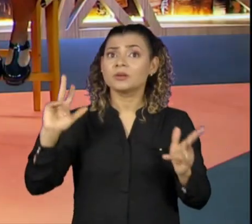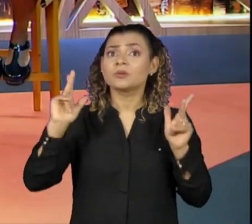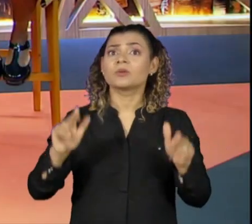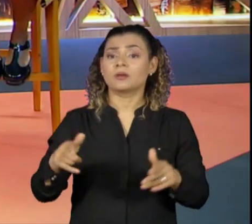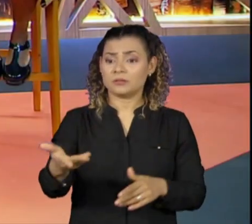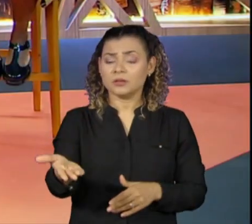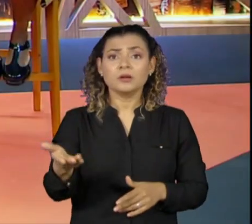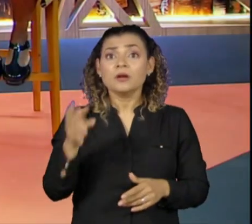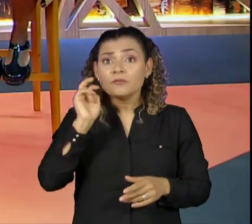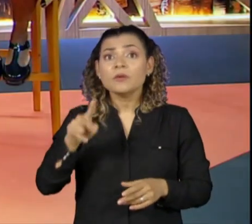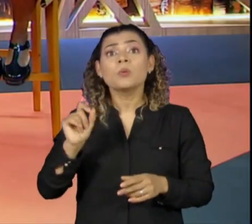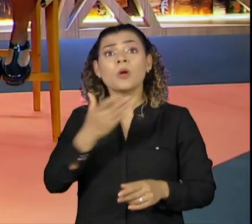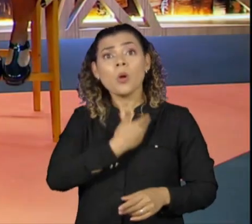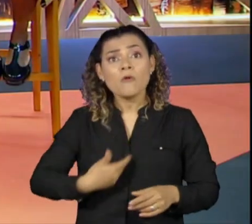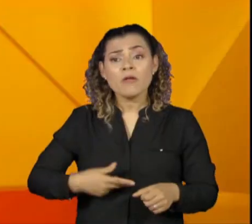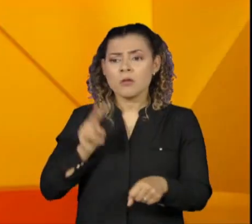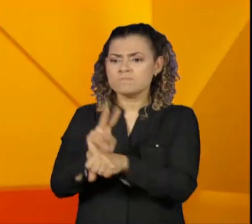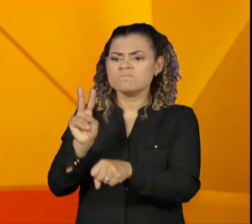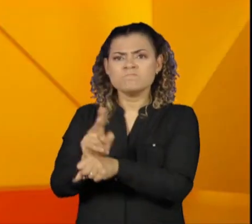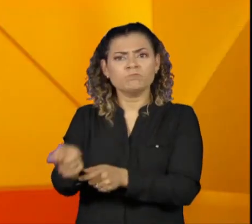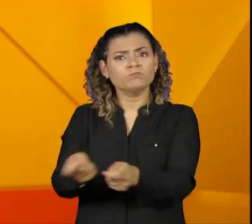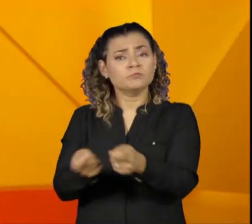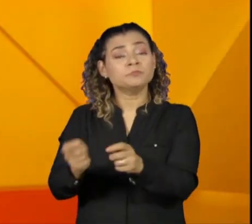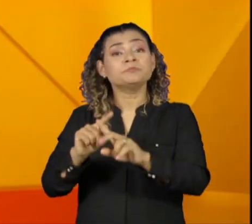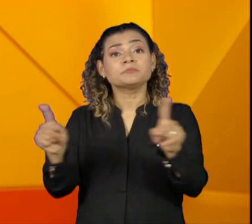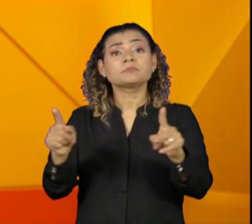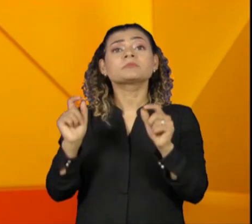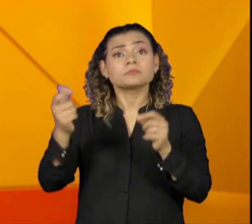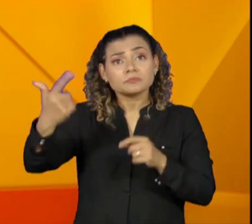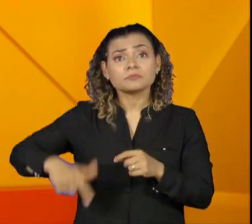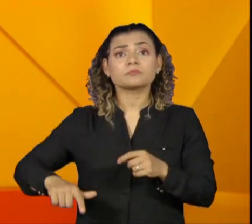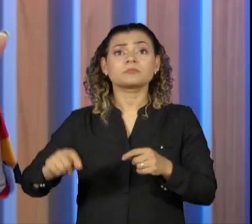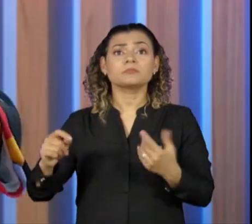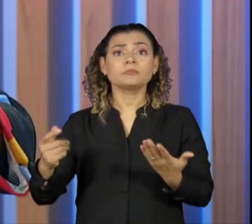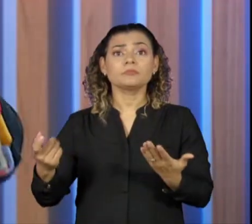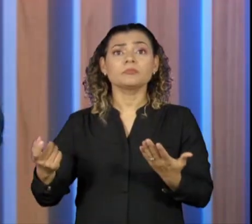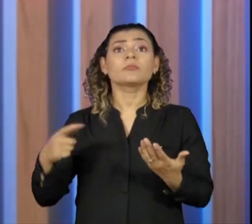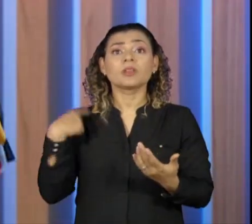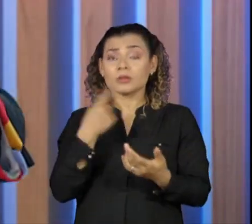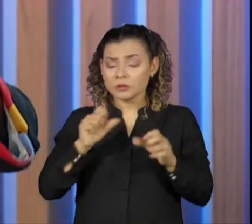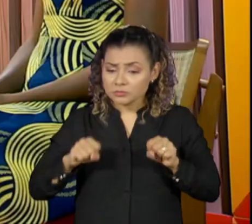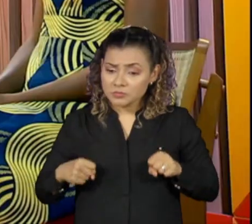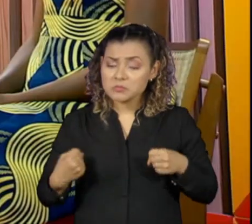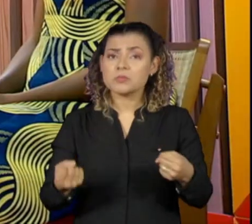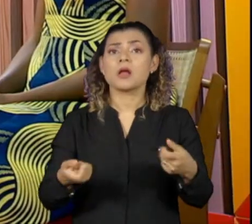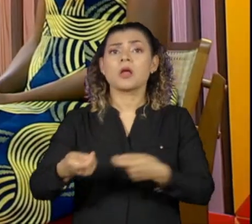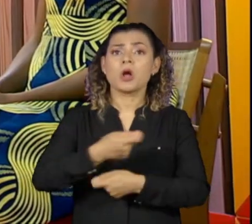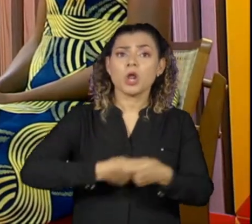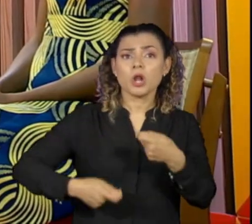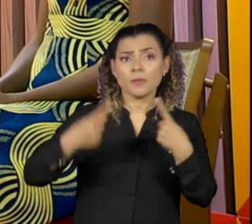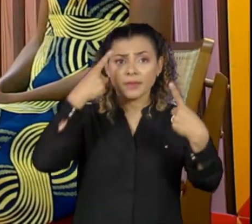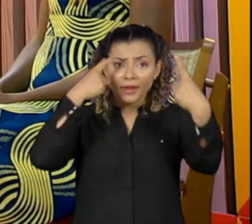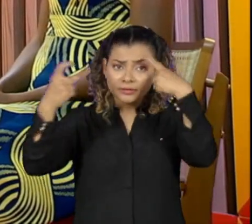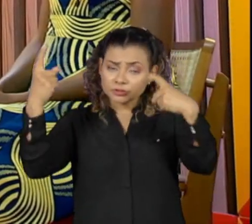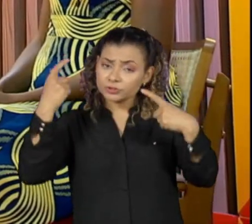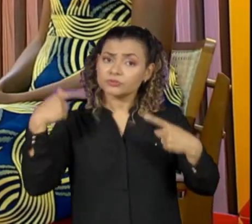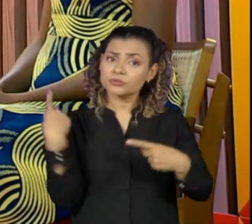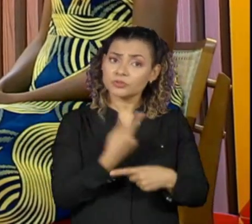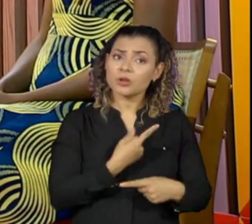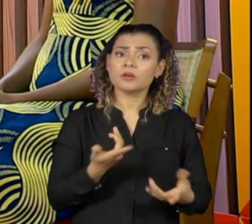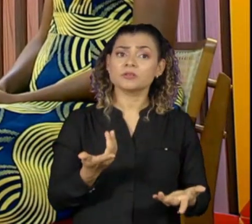deveriam ser co-inibidas pelo Estado, nós também não estamos retornando para o Estado nosso potencial, nosso máximo potencial econômico, criativo,